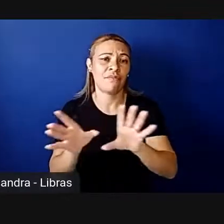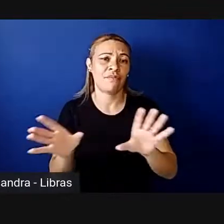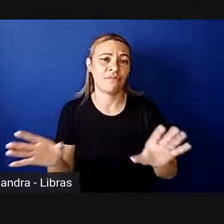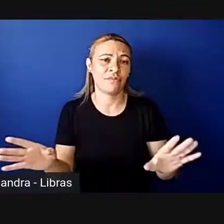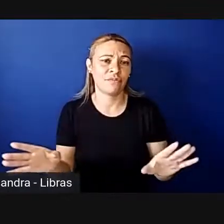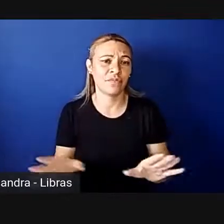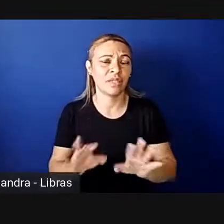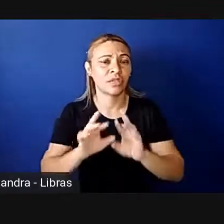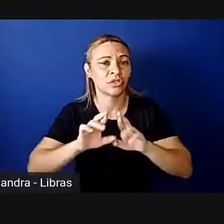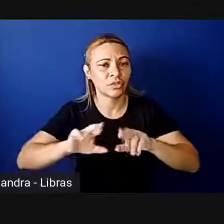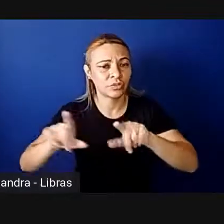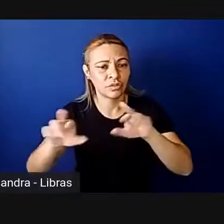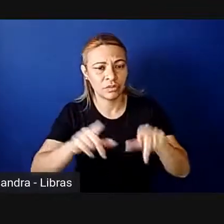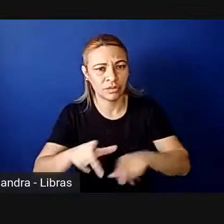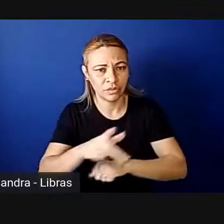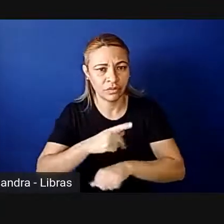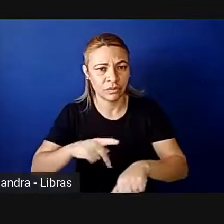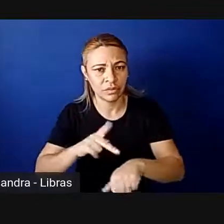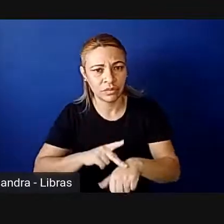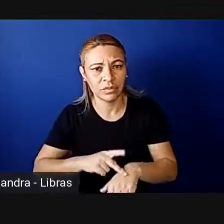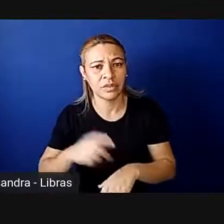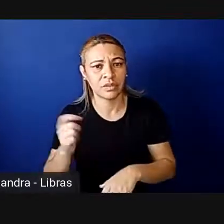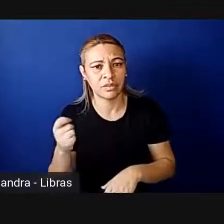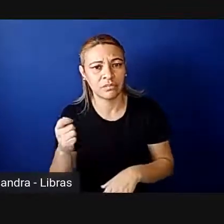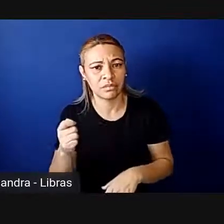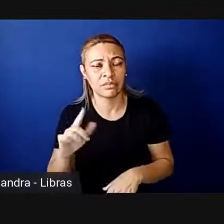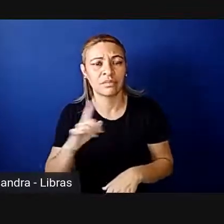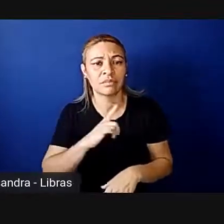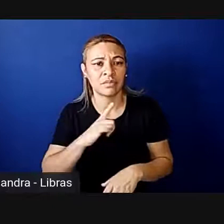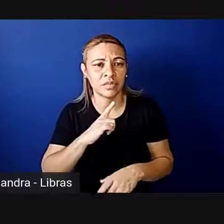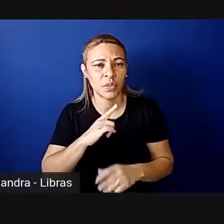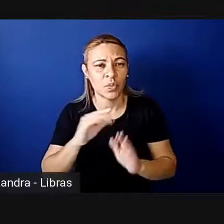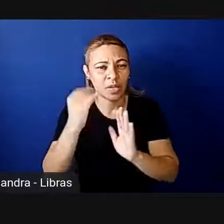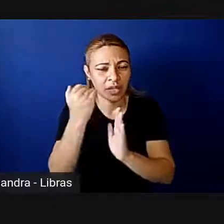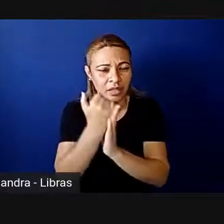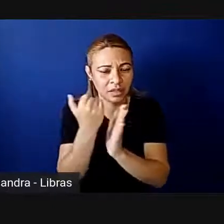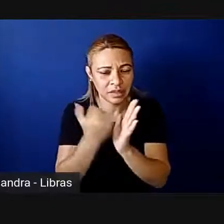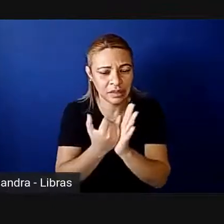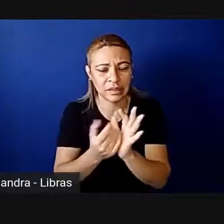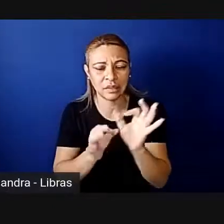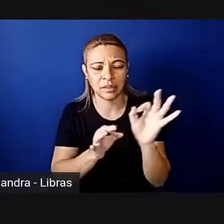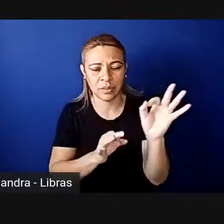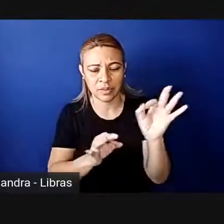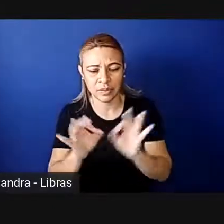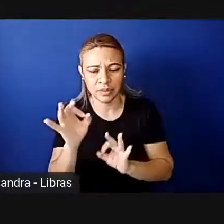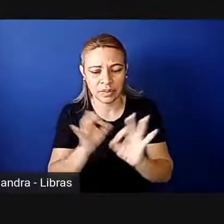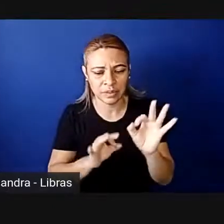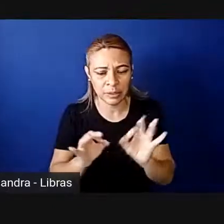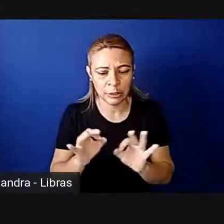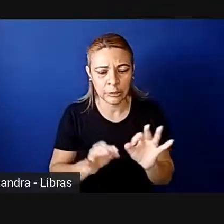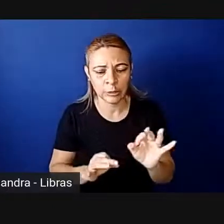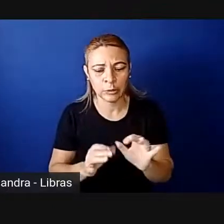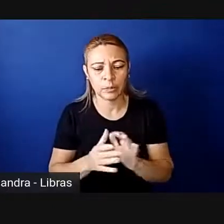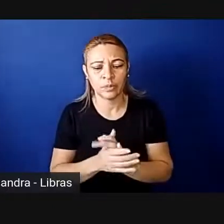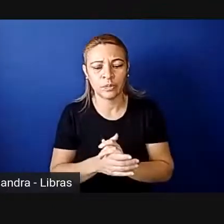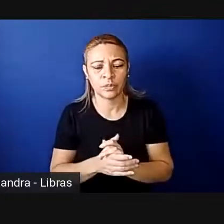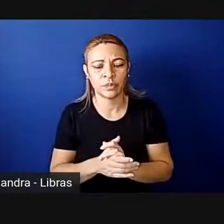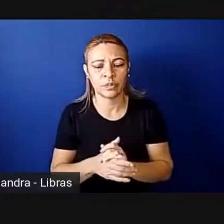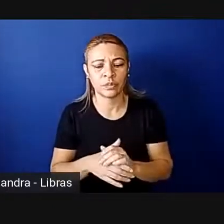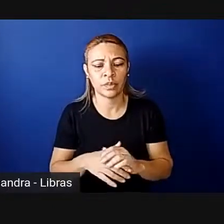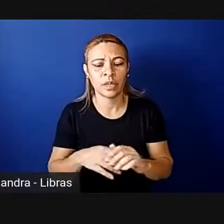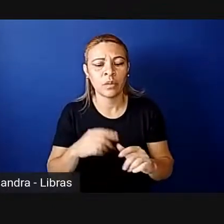é diferente de outros países como a Argentina, que usa uma lista ordenada, é, que, onde é que reside a diferença?